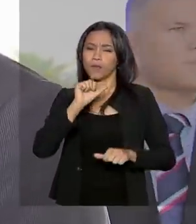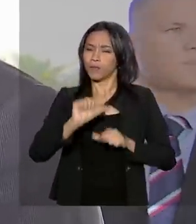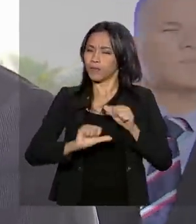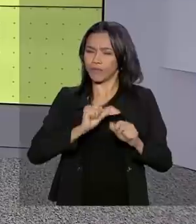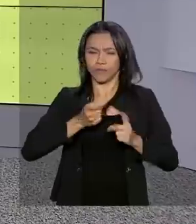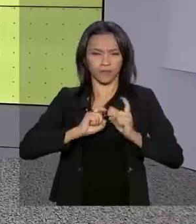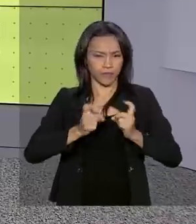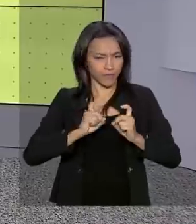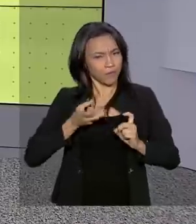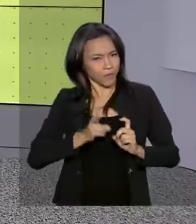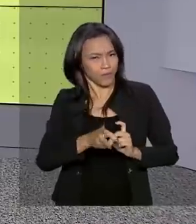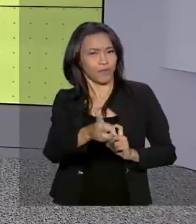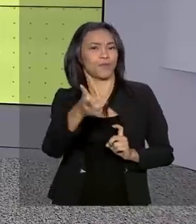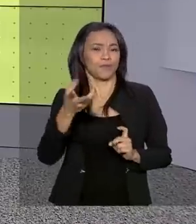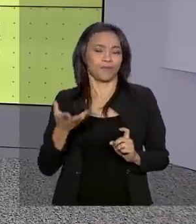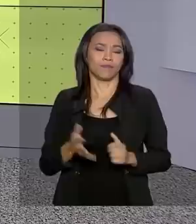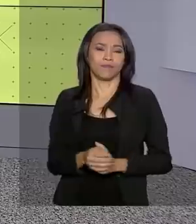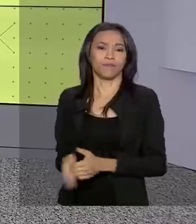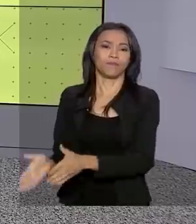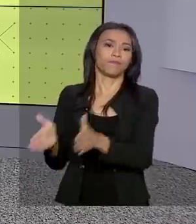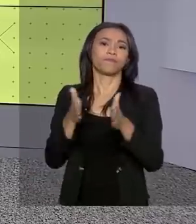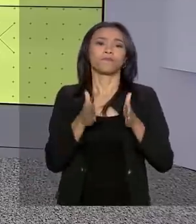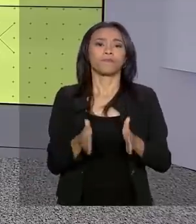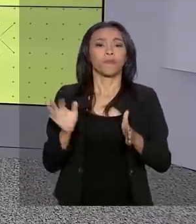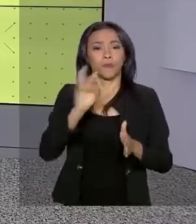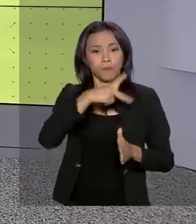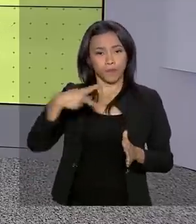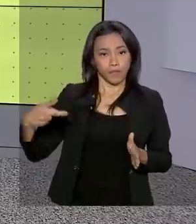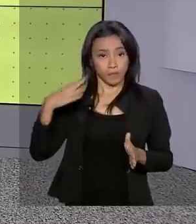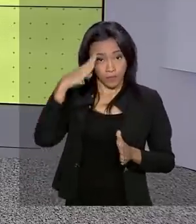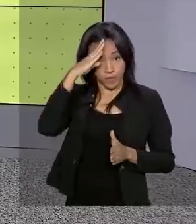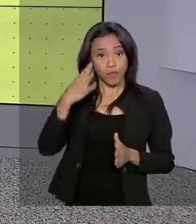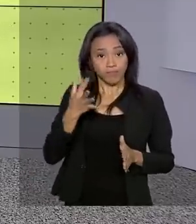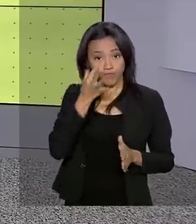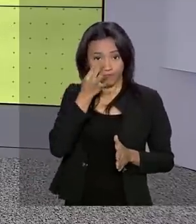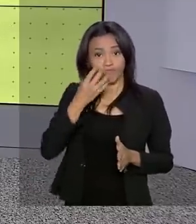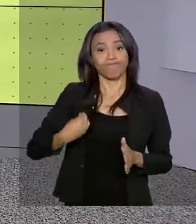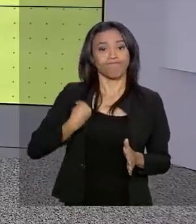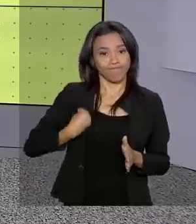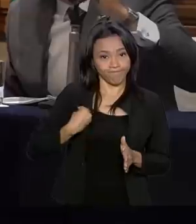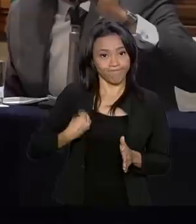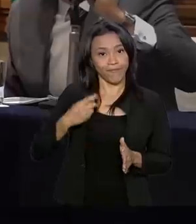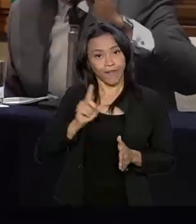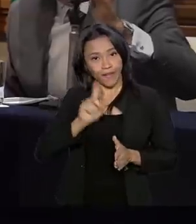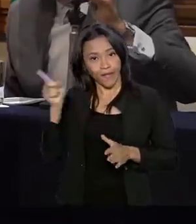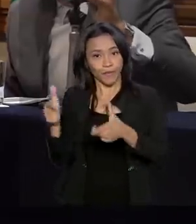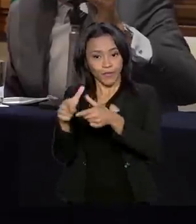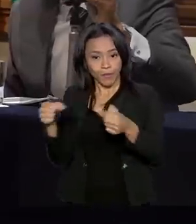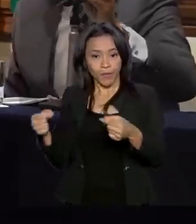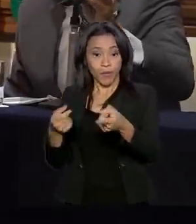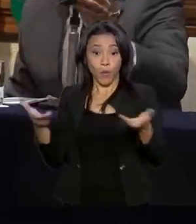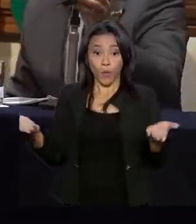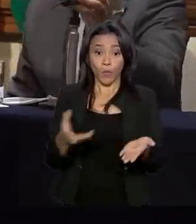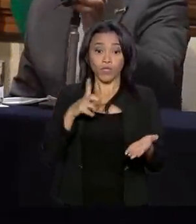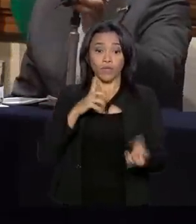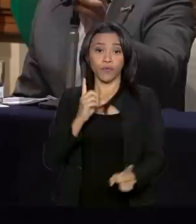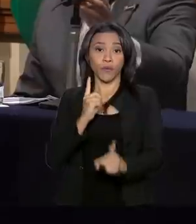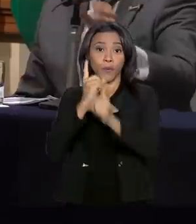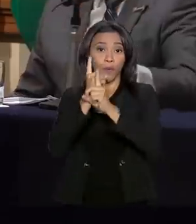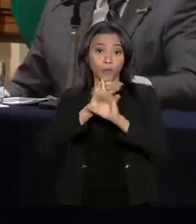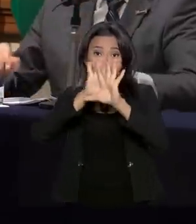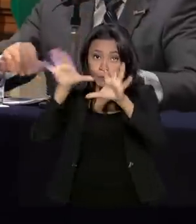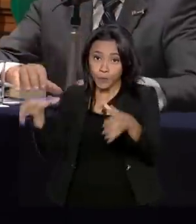continua girando. O presidente Jair Bolsonaro continua a visita ao Japão. Hoje, ele teve um encontro com a comunidade